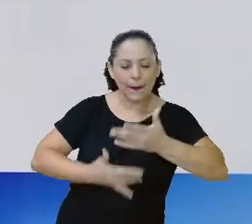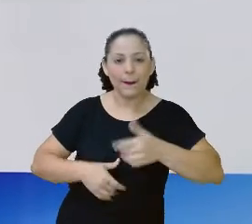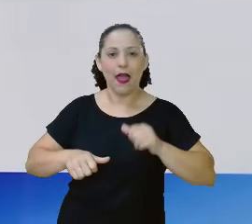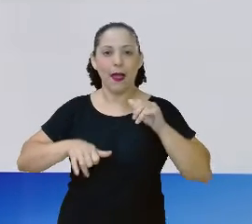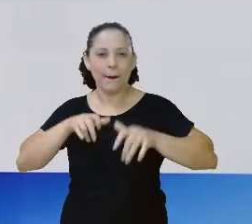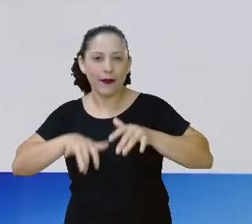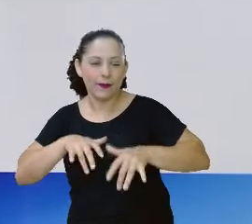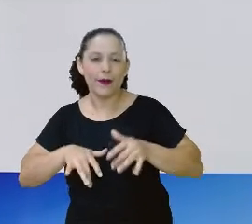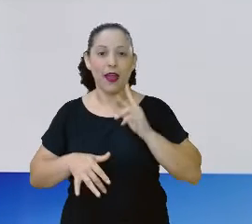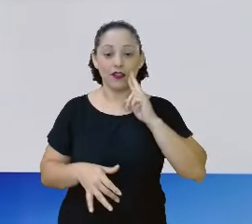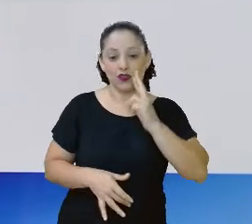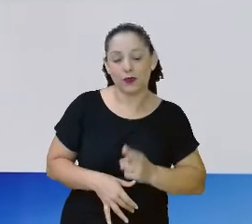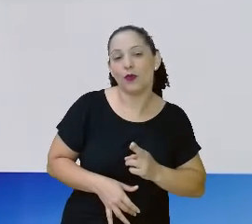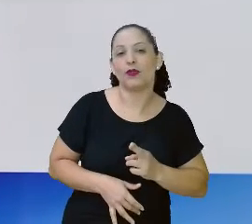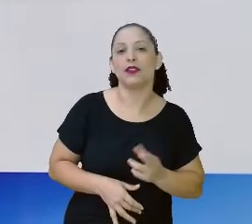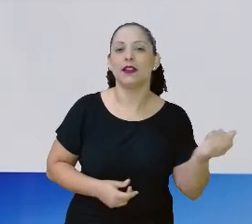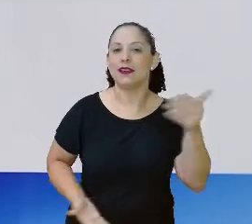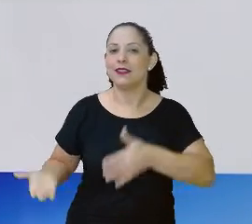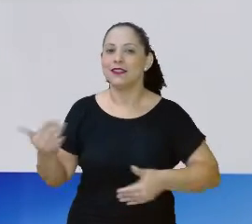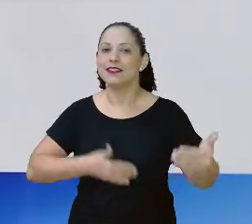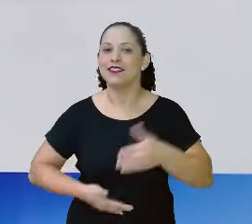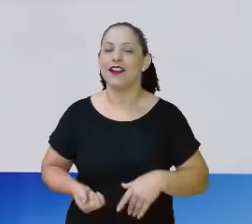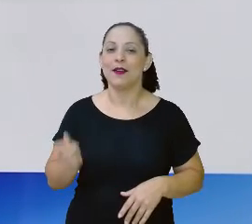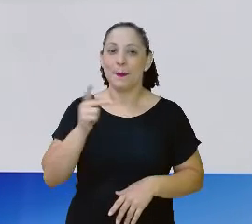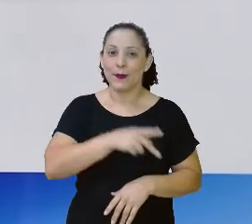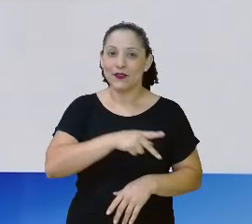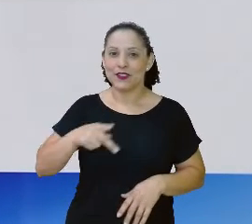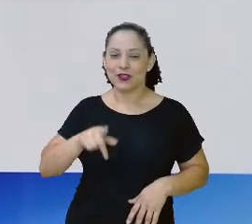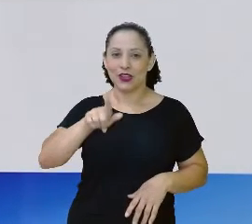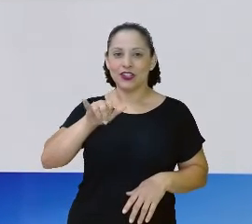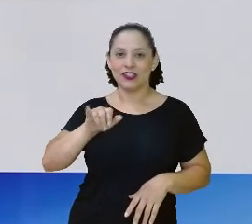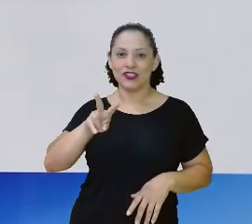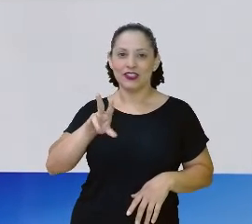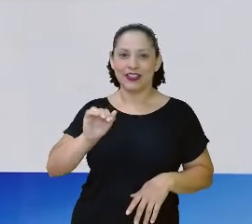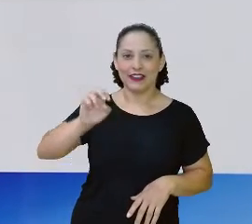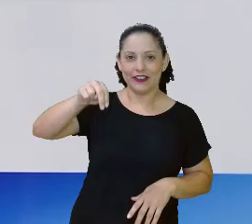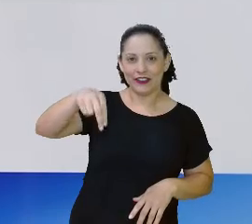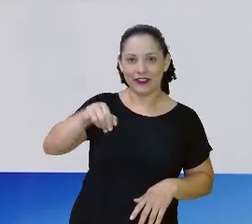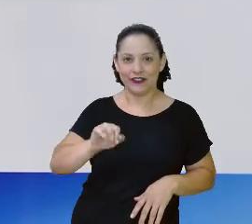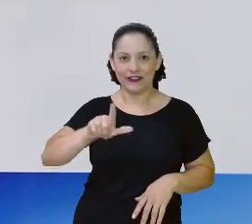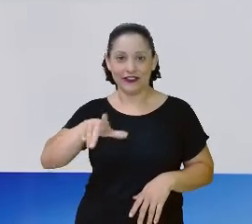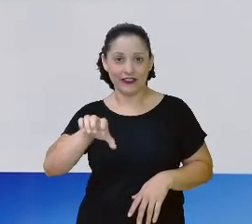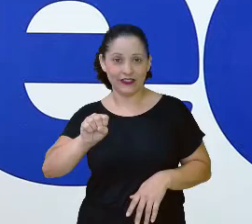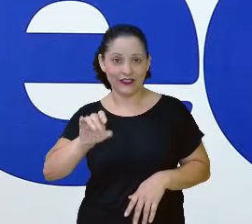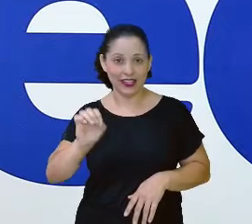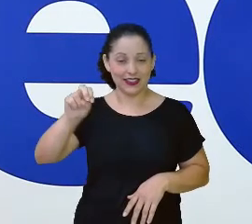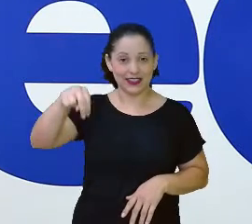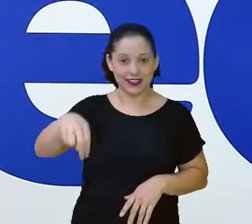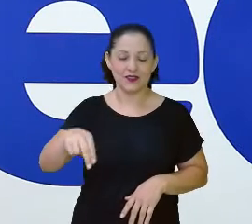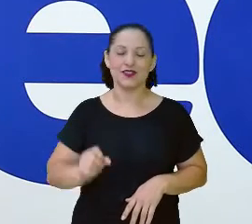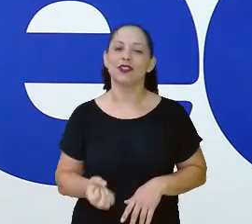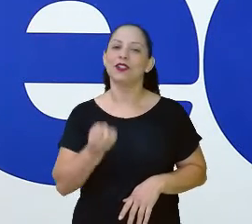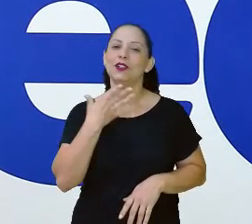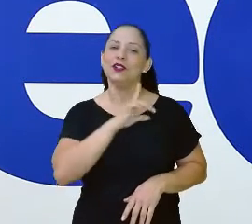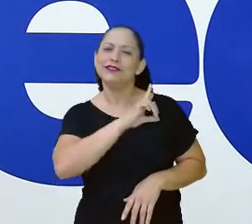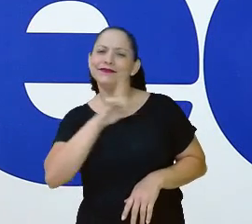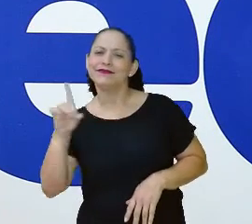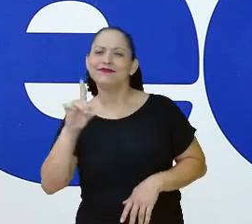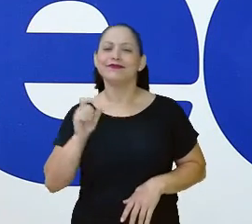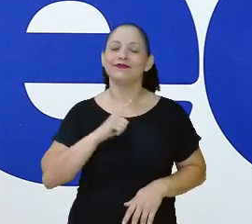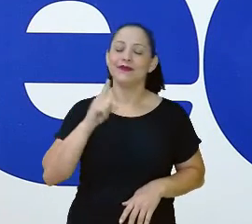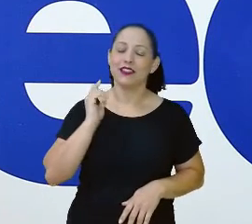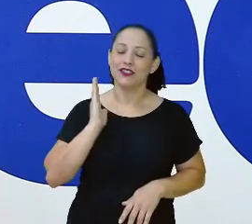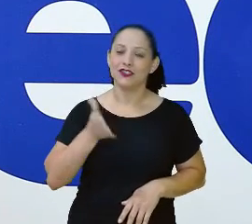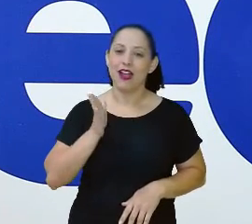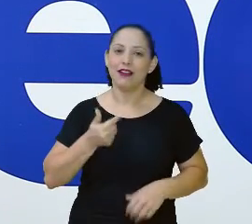façam perguntas também. Quem está aqui comigo hoje é o professor Givanilson Soares. Bom dia, professor, bem-vindo. Bom dia, professora. Estou por aqui já